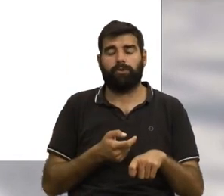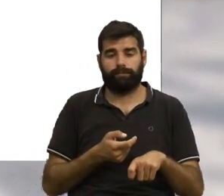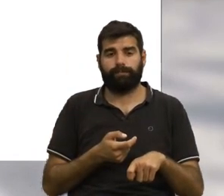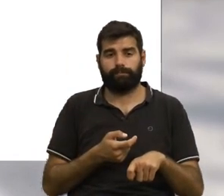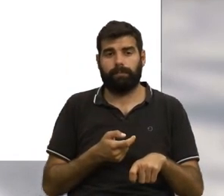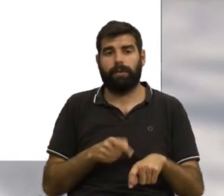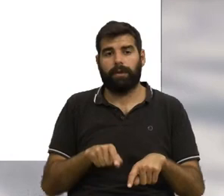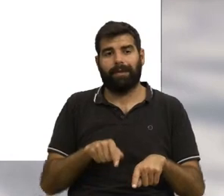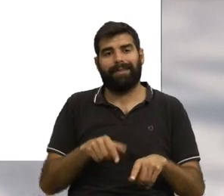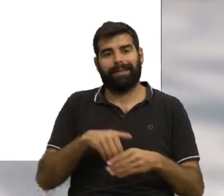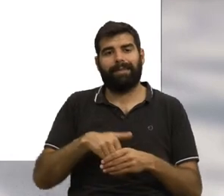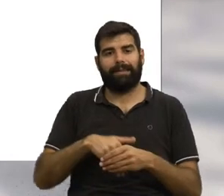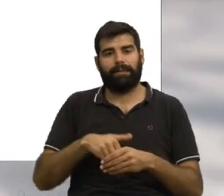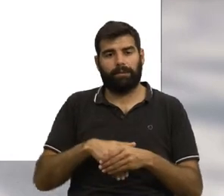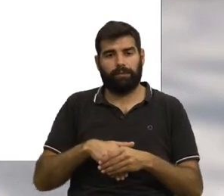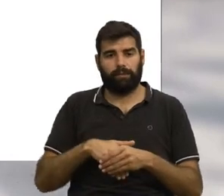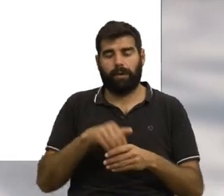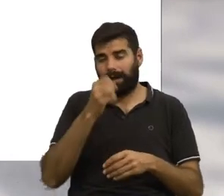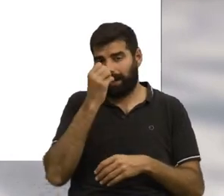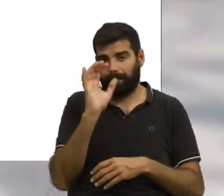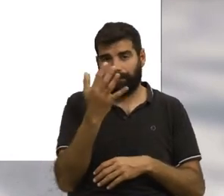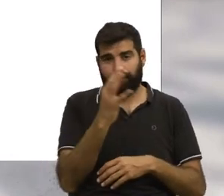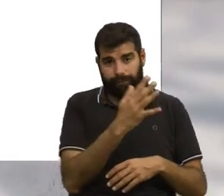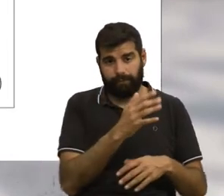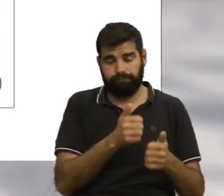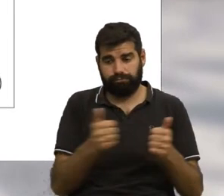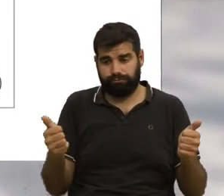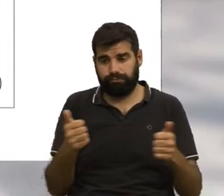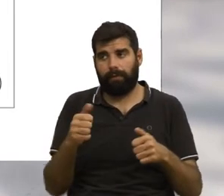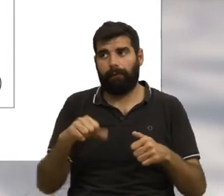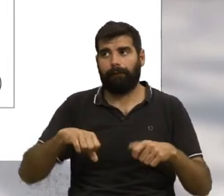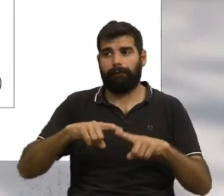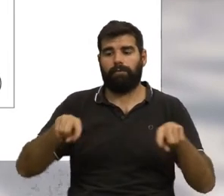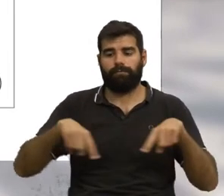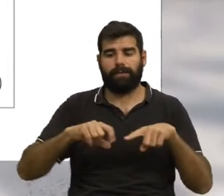árvores georreferenciadas cruzadas com a distância aos espaços verdes.